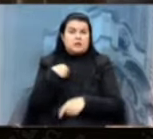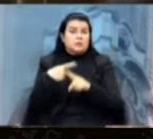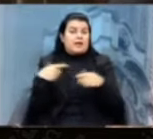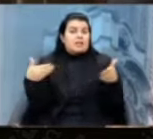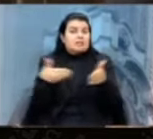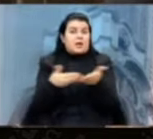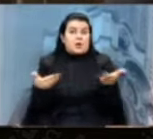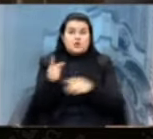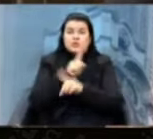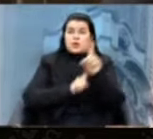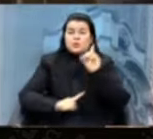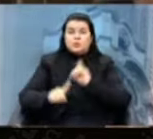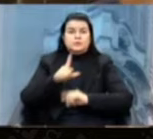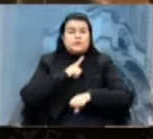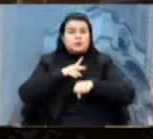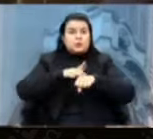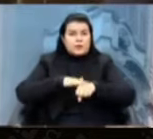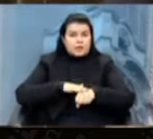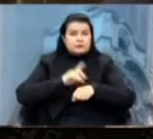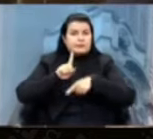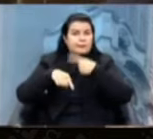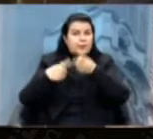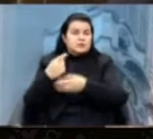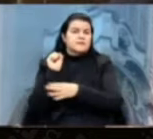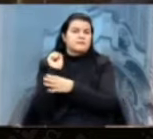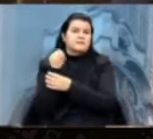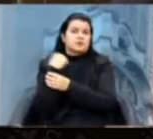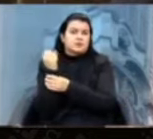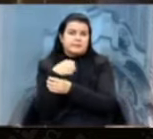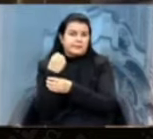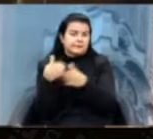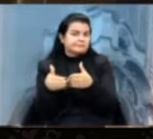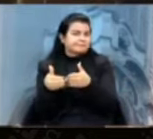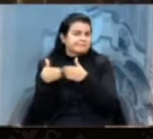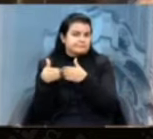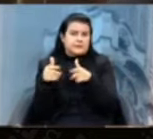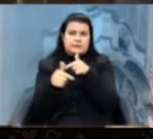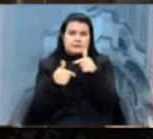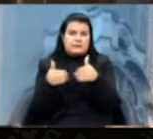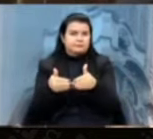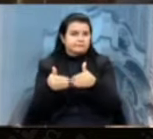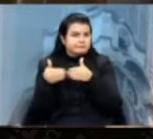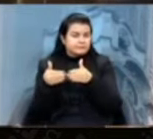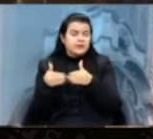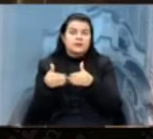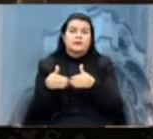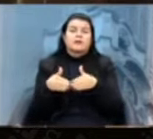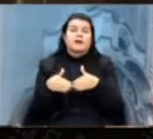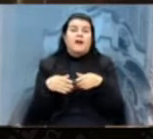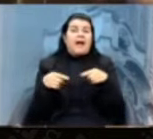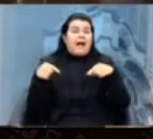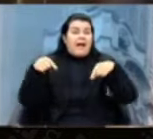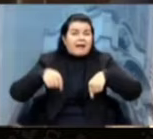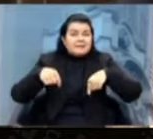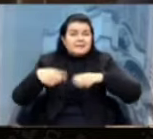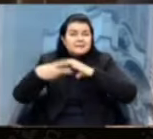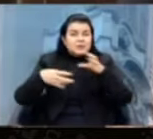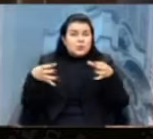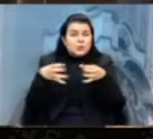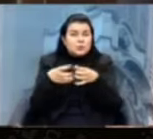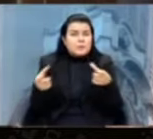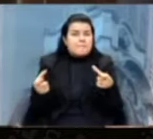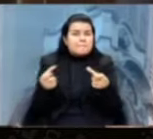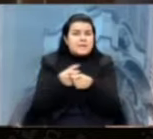fisioterapia, e estão afastados do seu trabalho. Nessa casa, a pequena elite de Porto